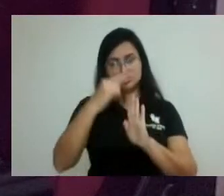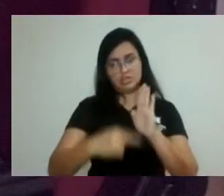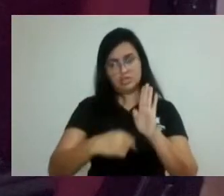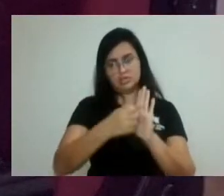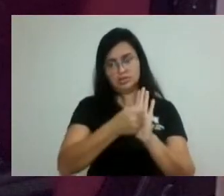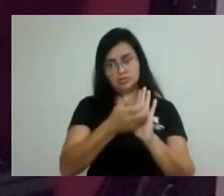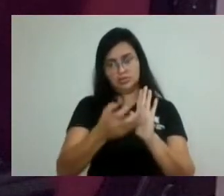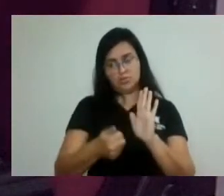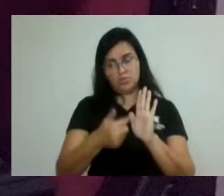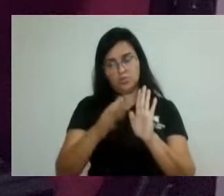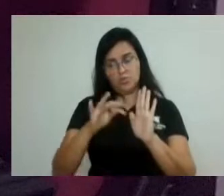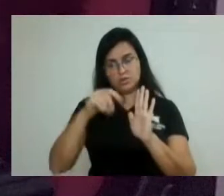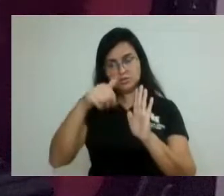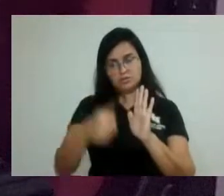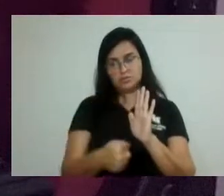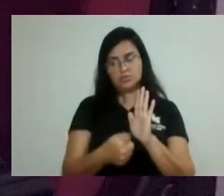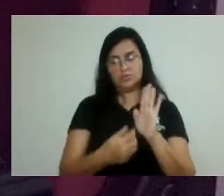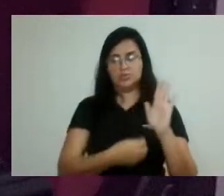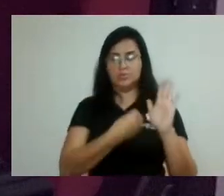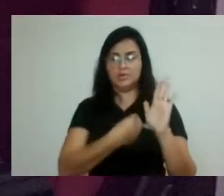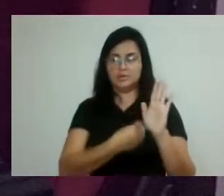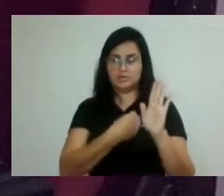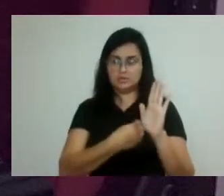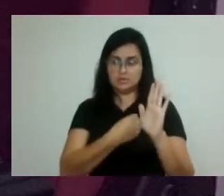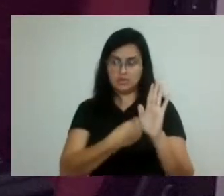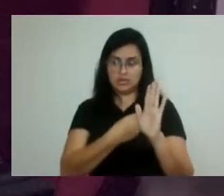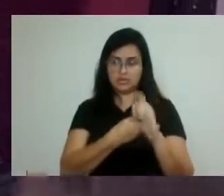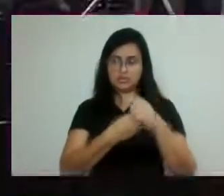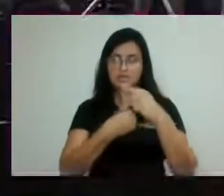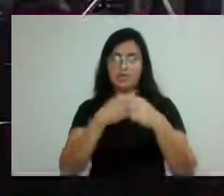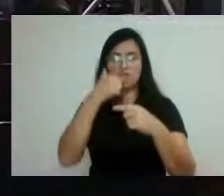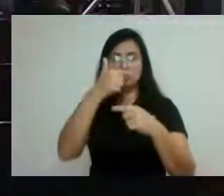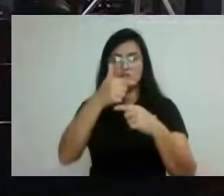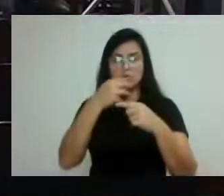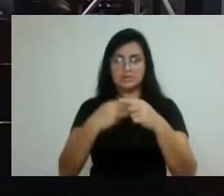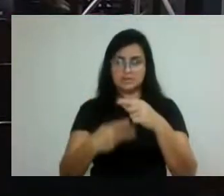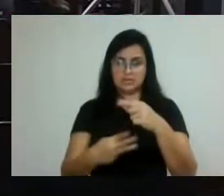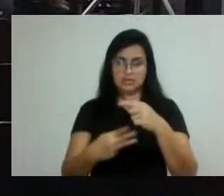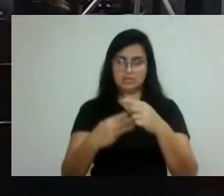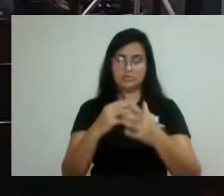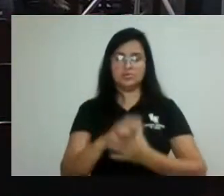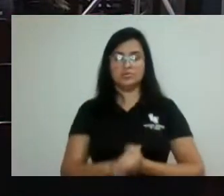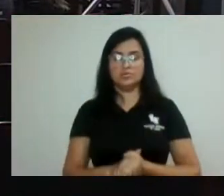a presença de dois terços dos membros. Projeto em conta sem discussão.